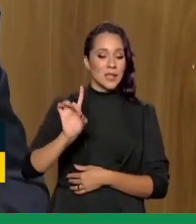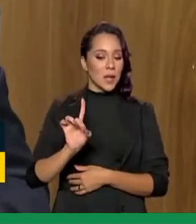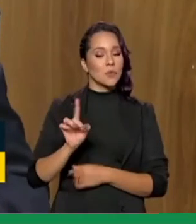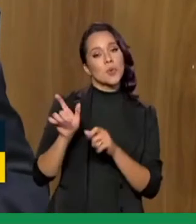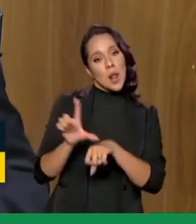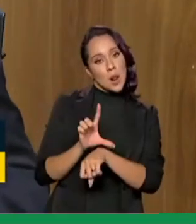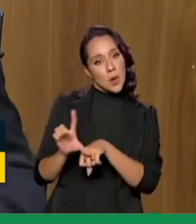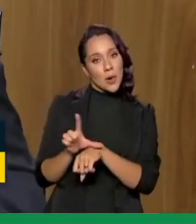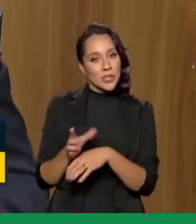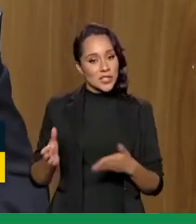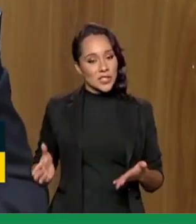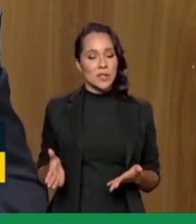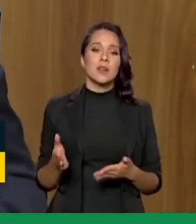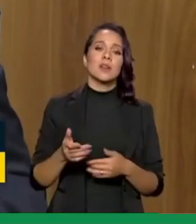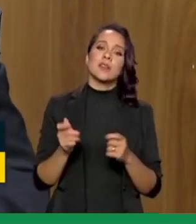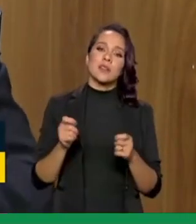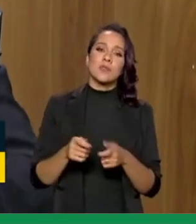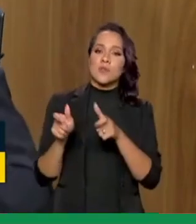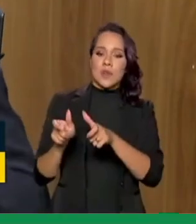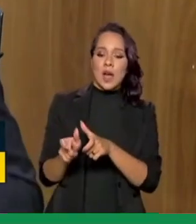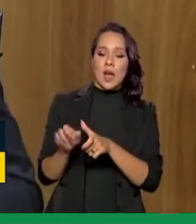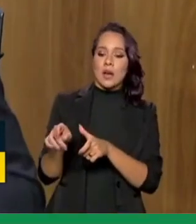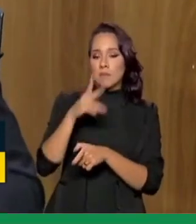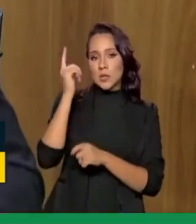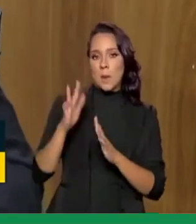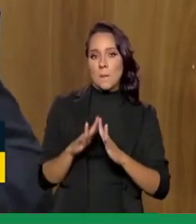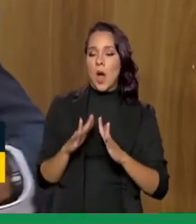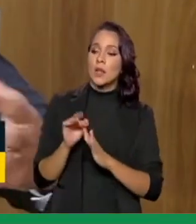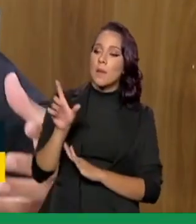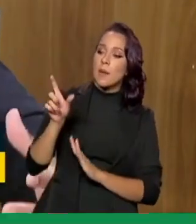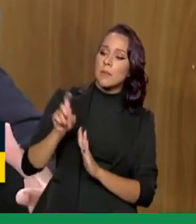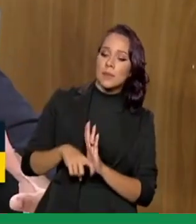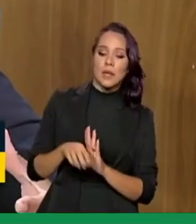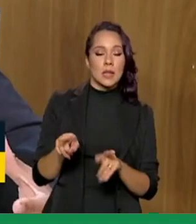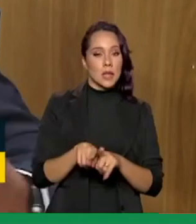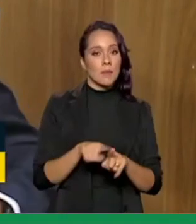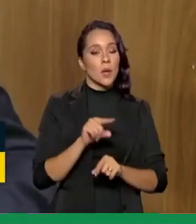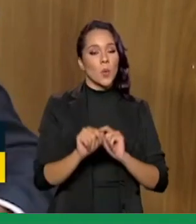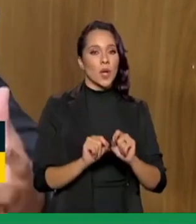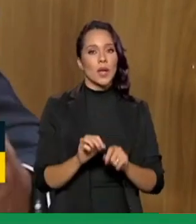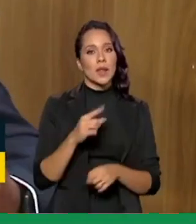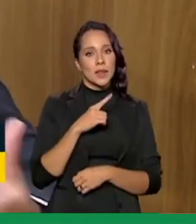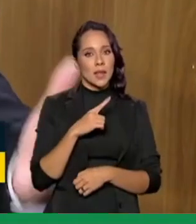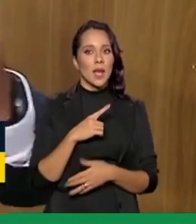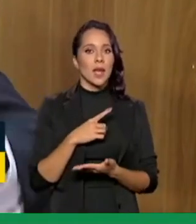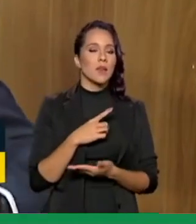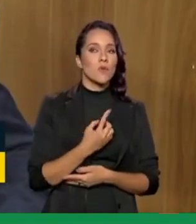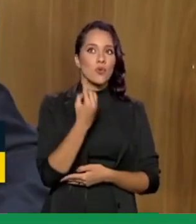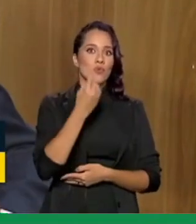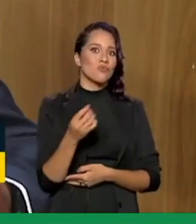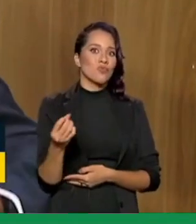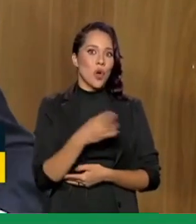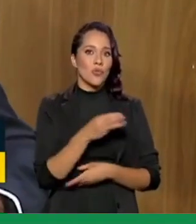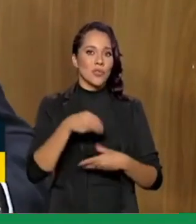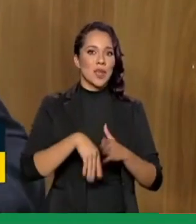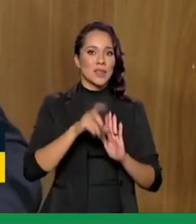estabelecimento nos estabelecimentos locais onde a pessoa mora e também lançamos recentemente uma funcionalidade